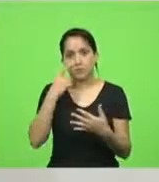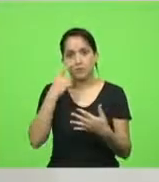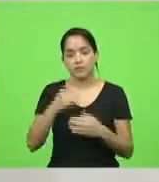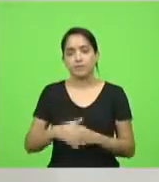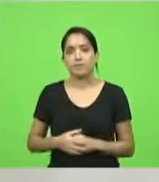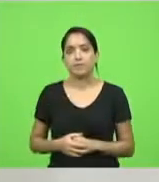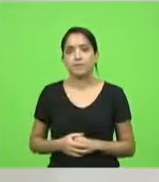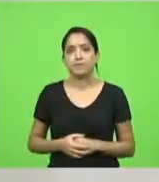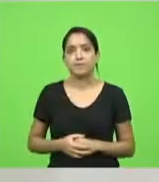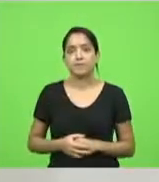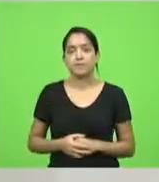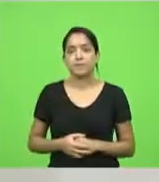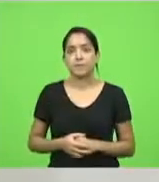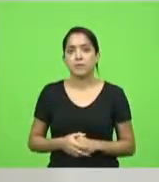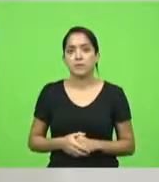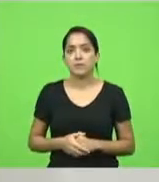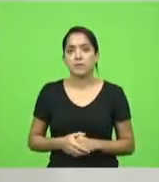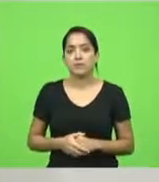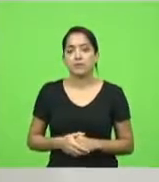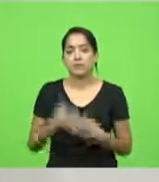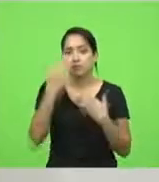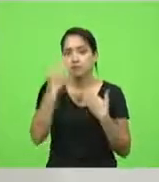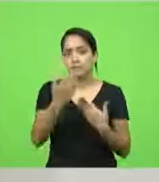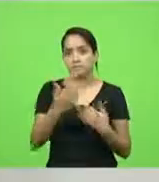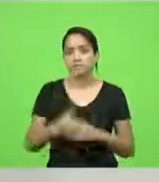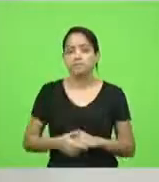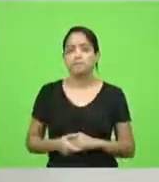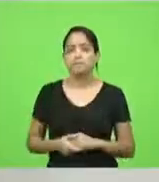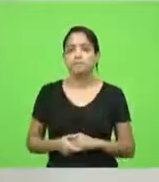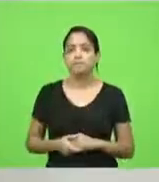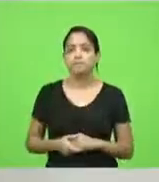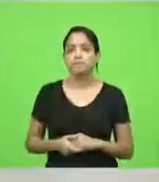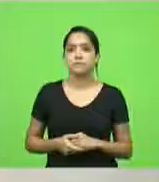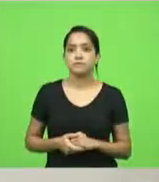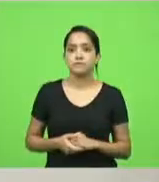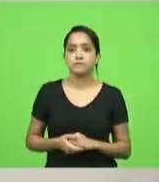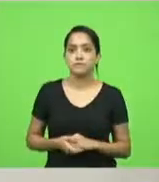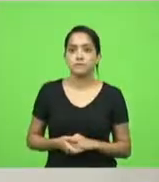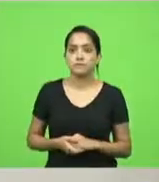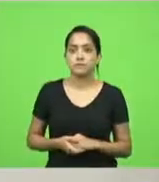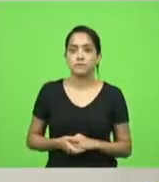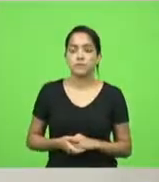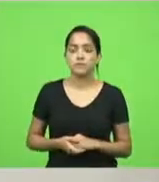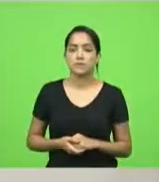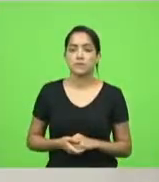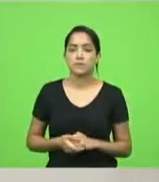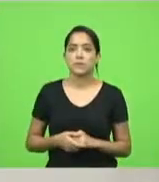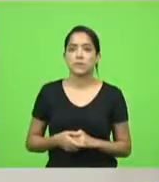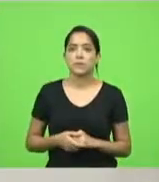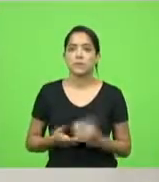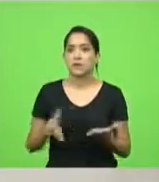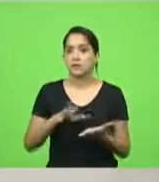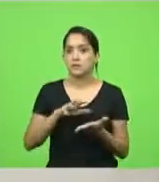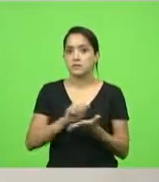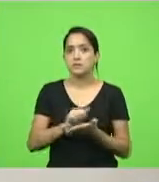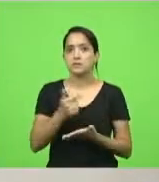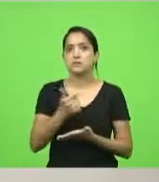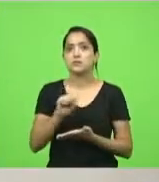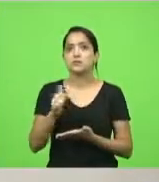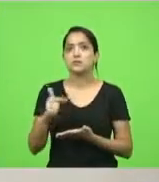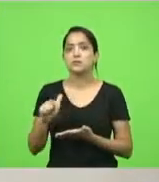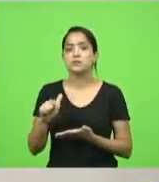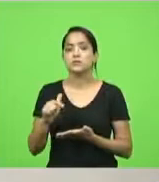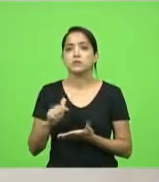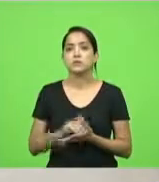Pode acreditar. Obrigado. Obrigado, deputado Kennedy. Não há mais oradores inscritos em breves